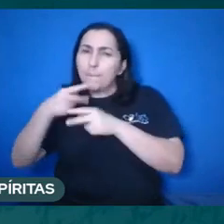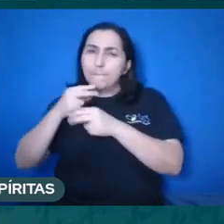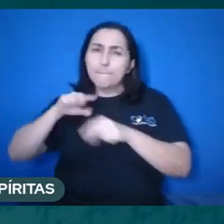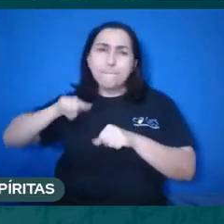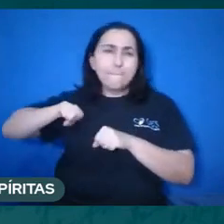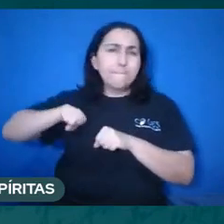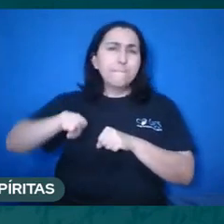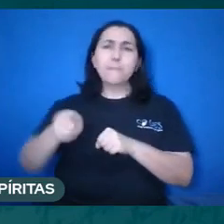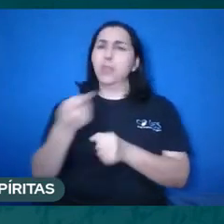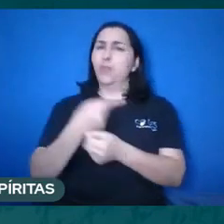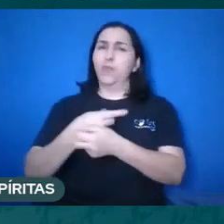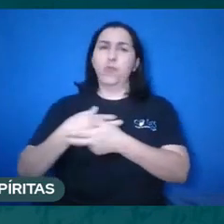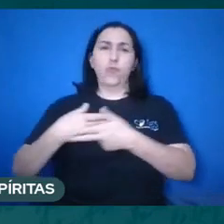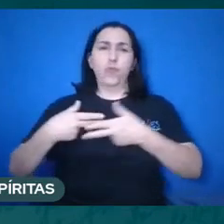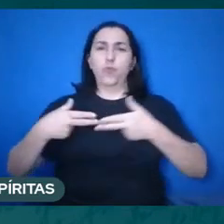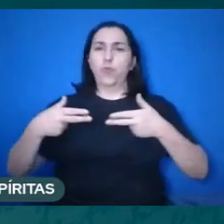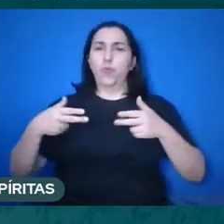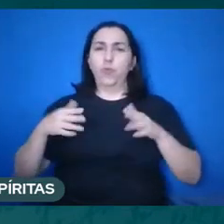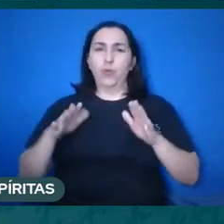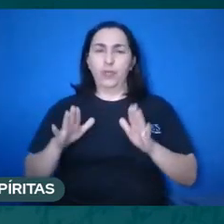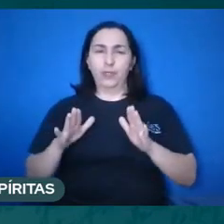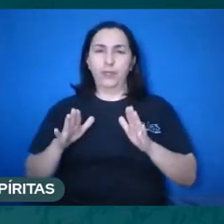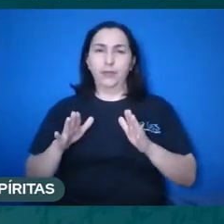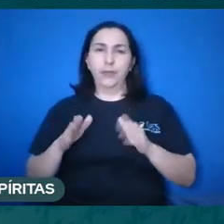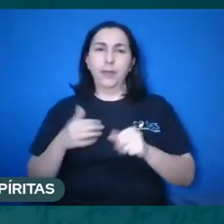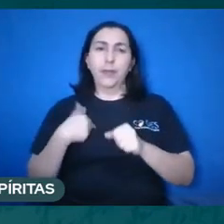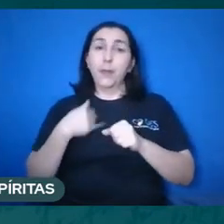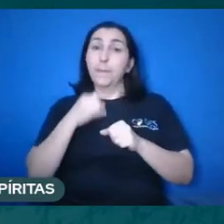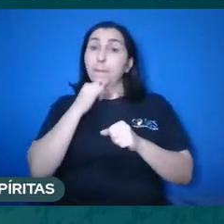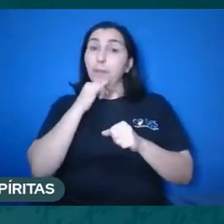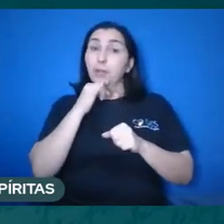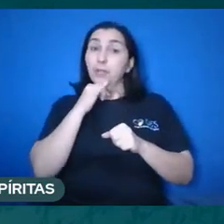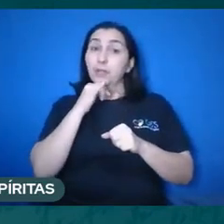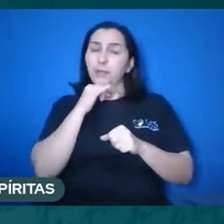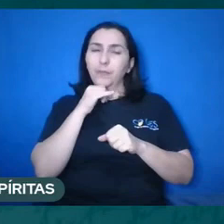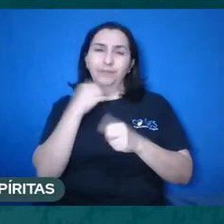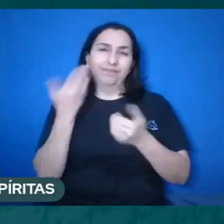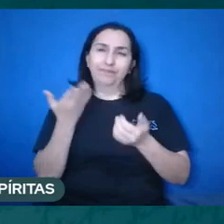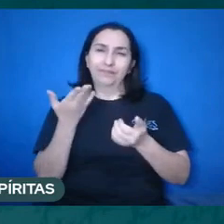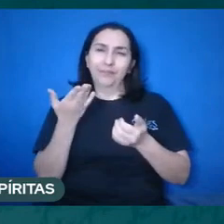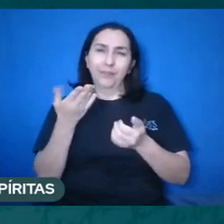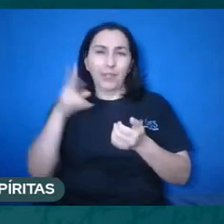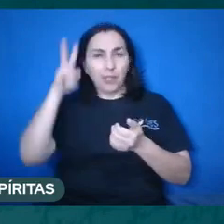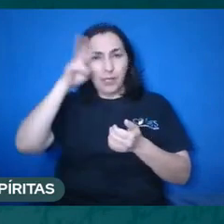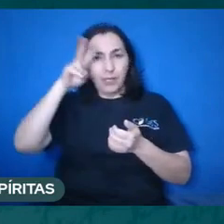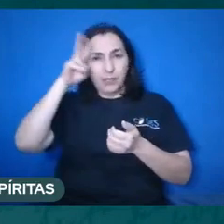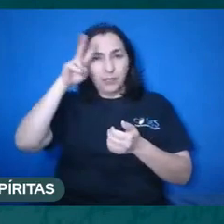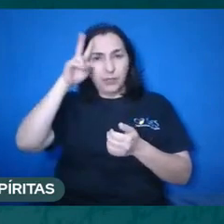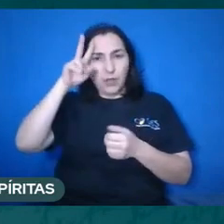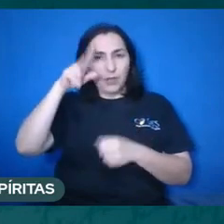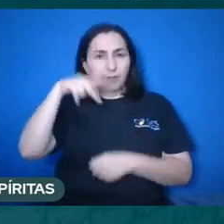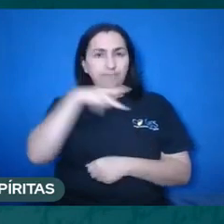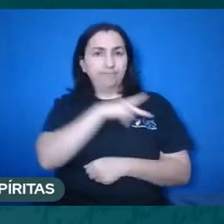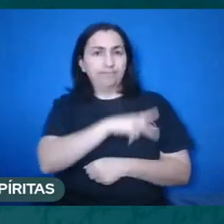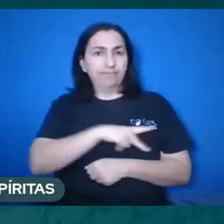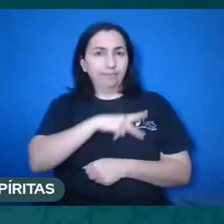bem prático e bem conhecido do cristianismo, se a gente for considerar a história de Paulo de Tarso, por exemplo,